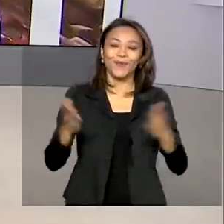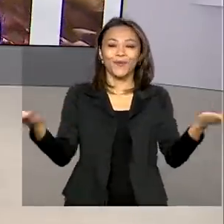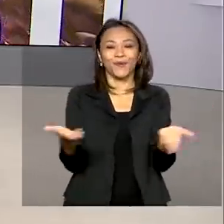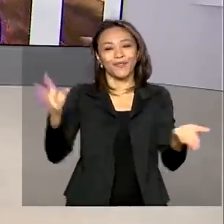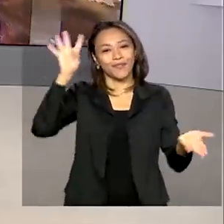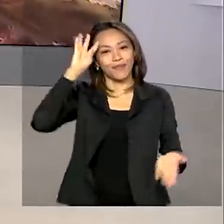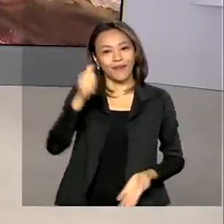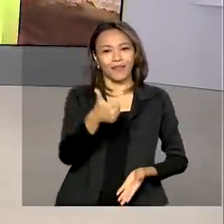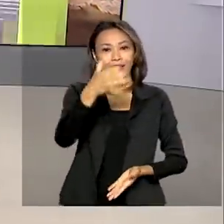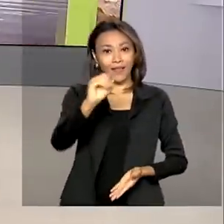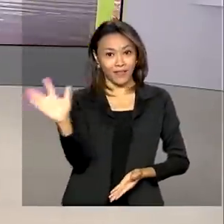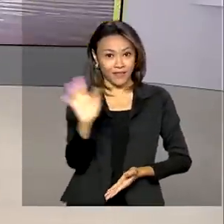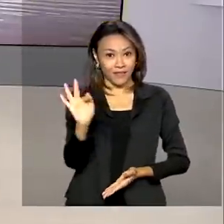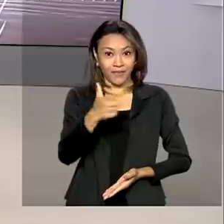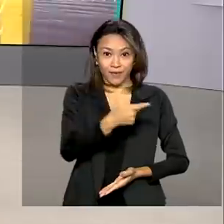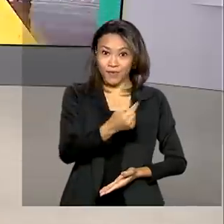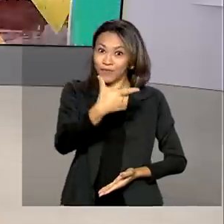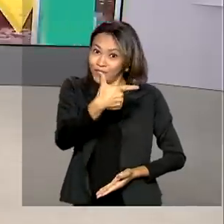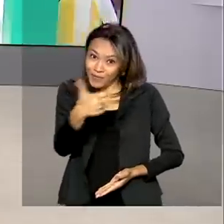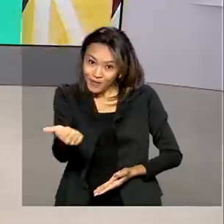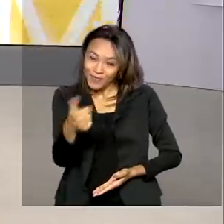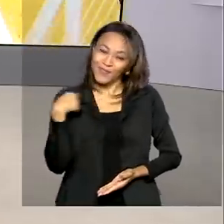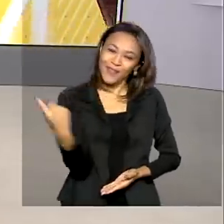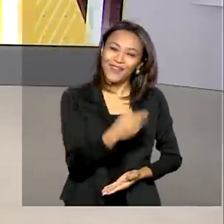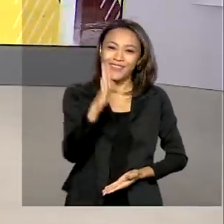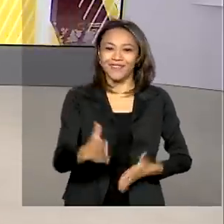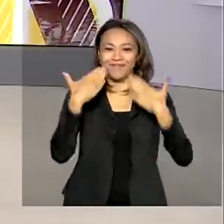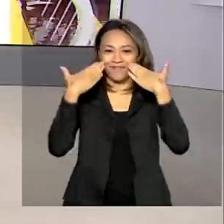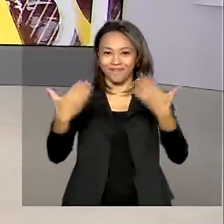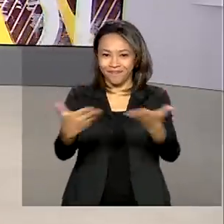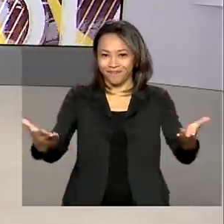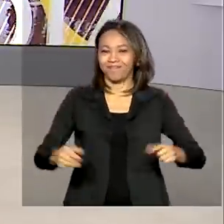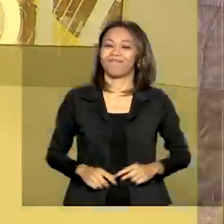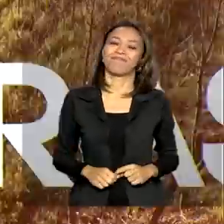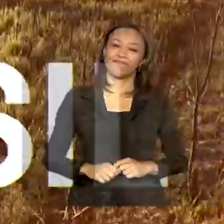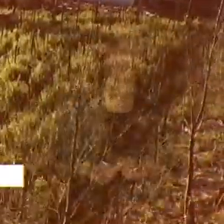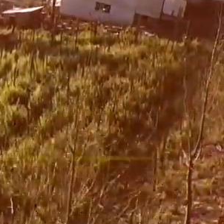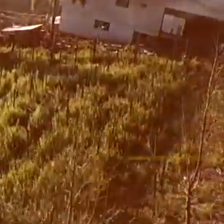-feira, 10 de fevereiro de 2021. O Brasil em Dia está no ar.